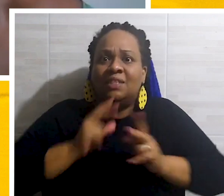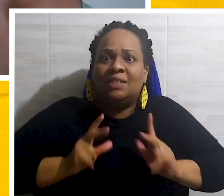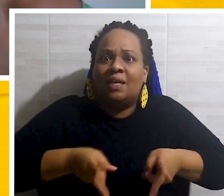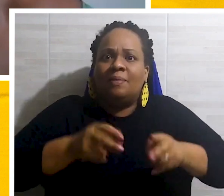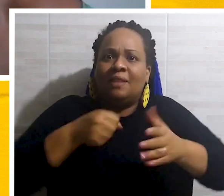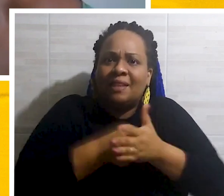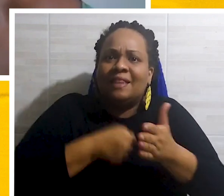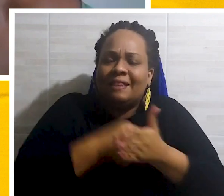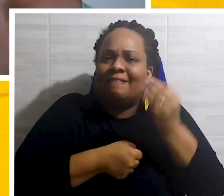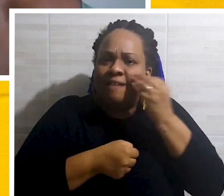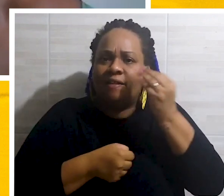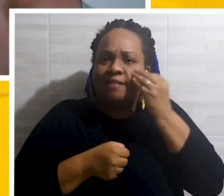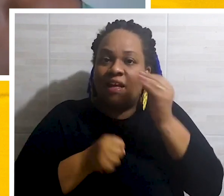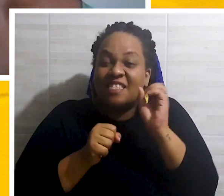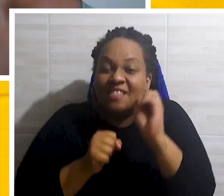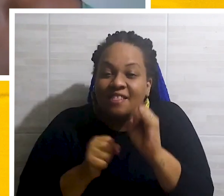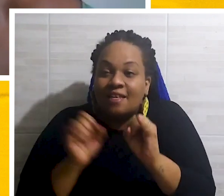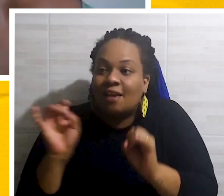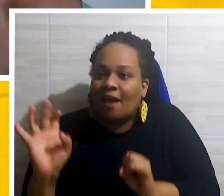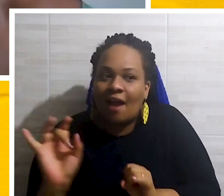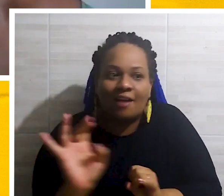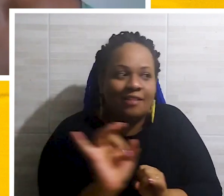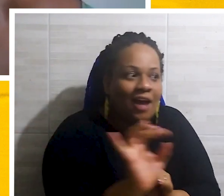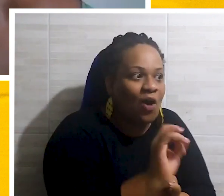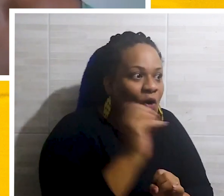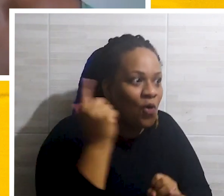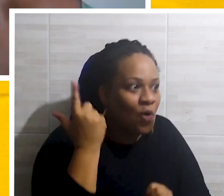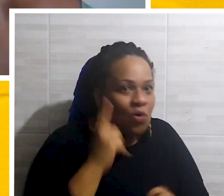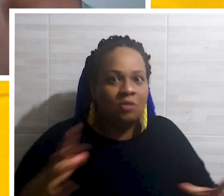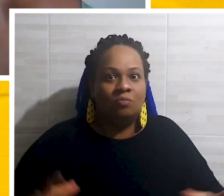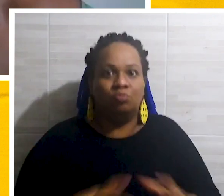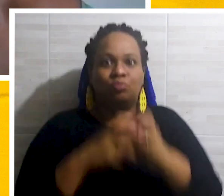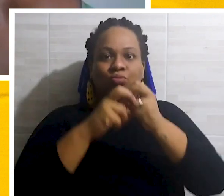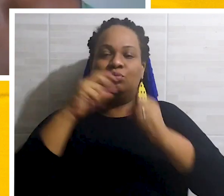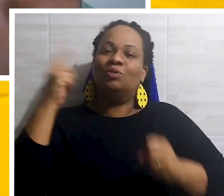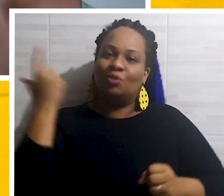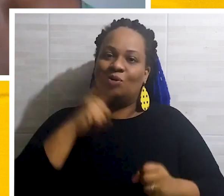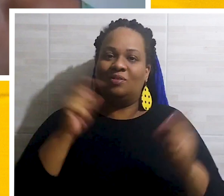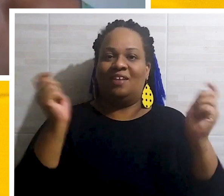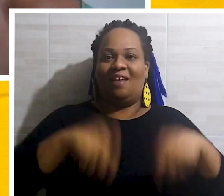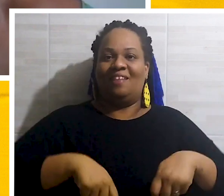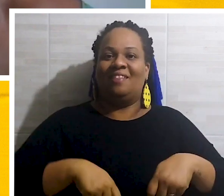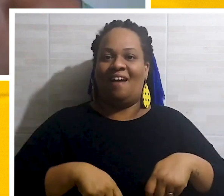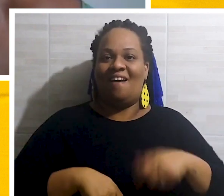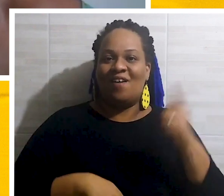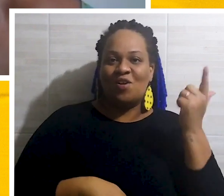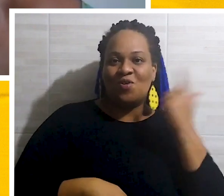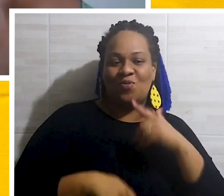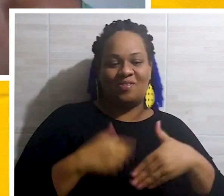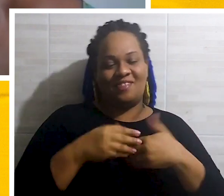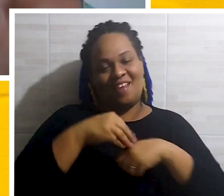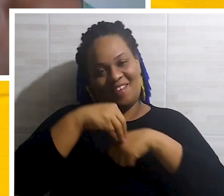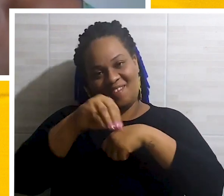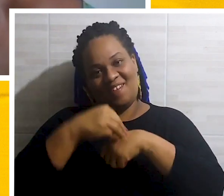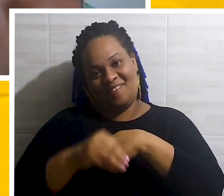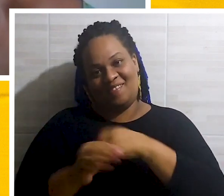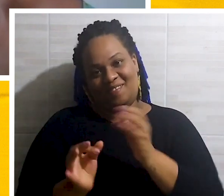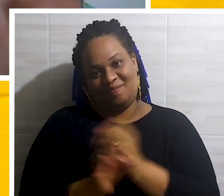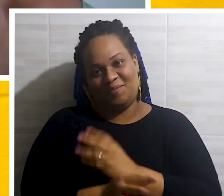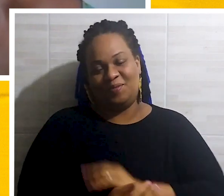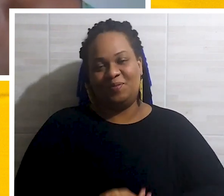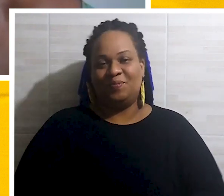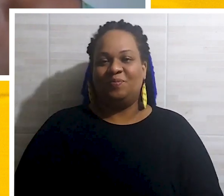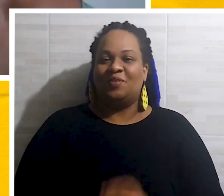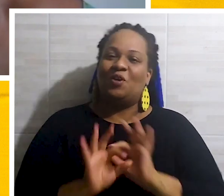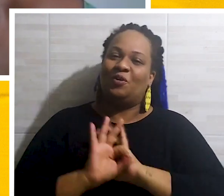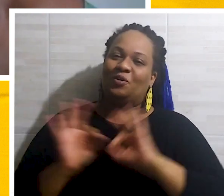cruzado. A gente tem que tentar sempre. E se cada um fizer um pouquinho, no final a gente tem um montão de coisas feitas, né? Acho que é essa mensagem